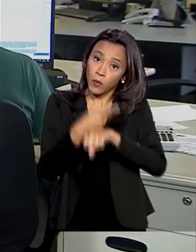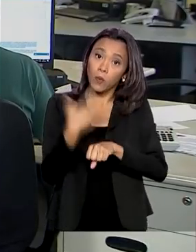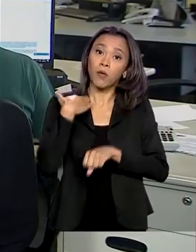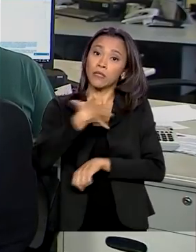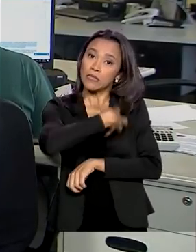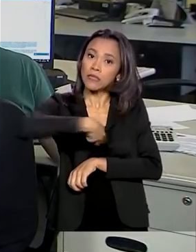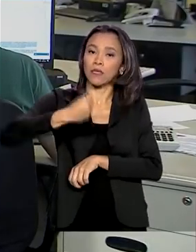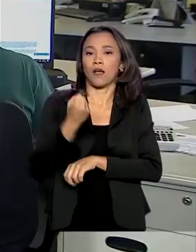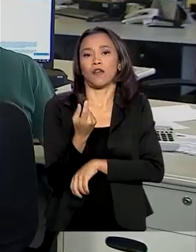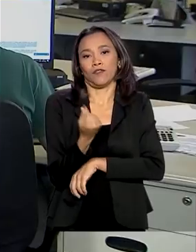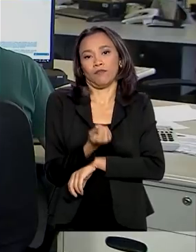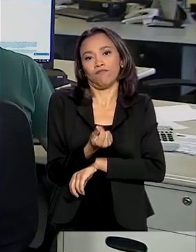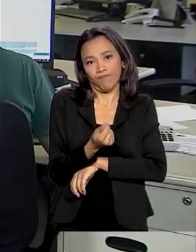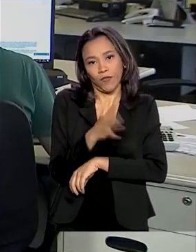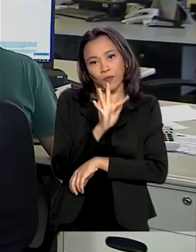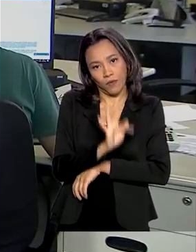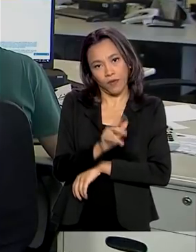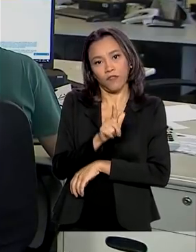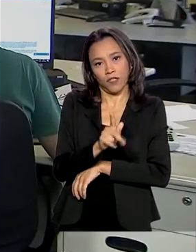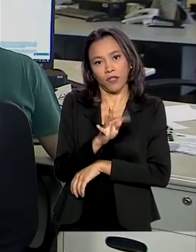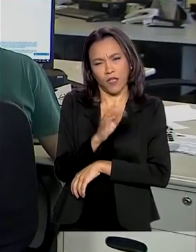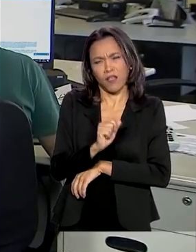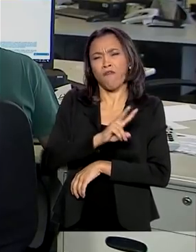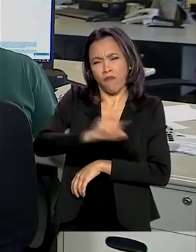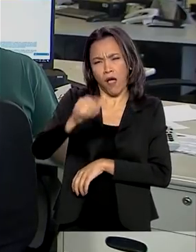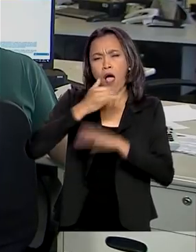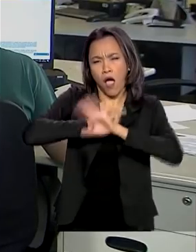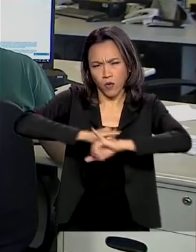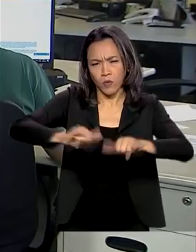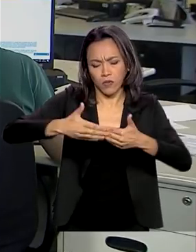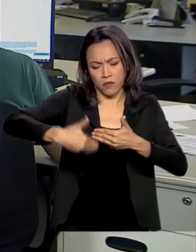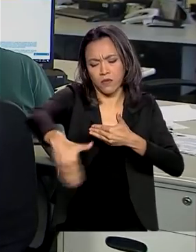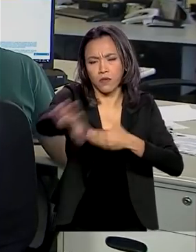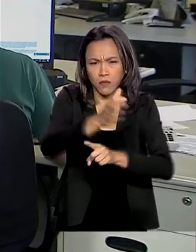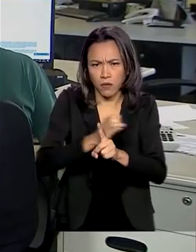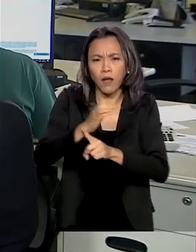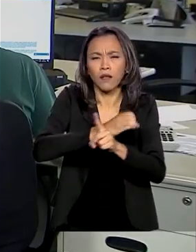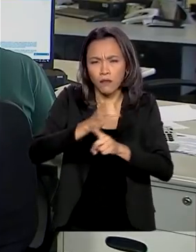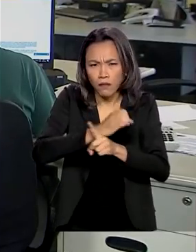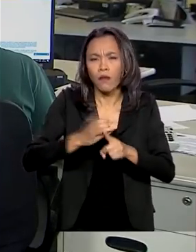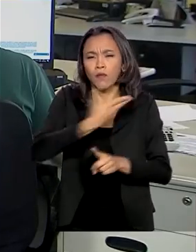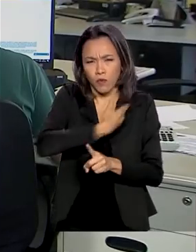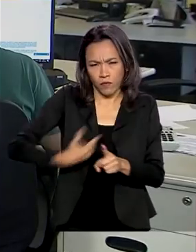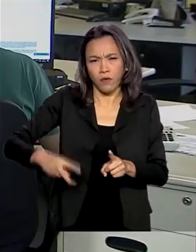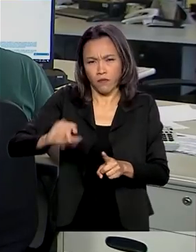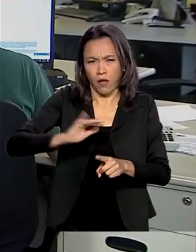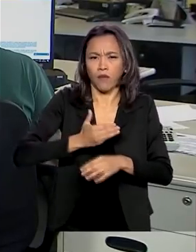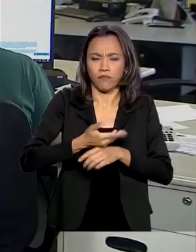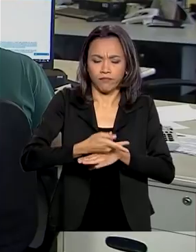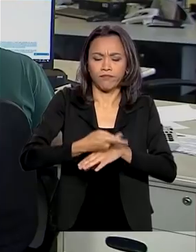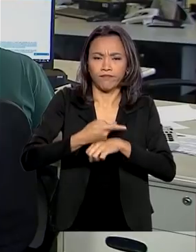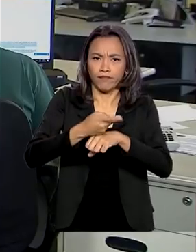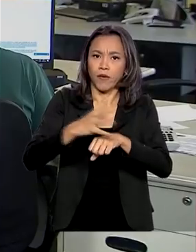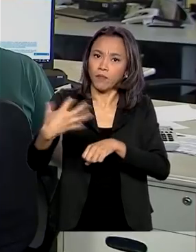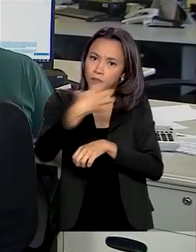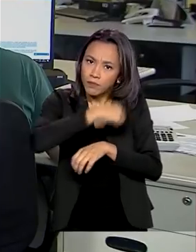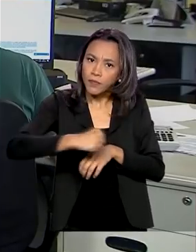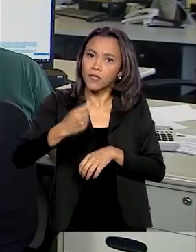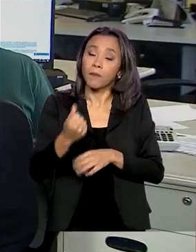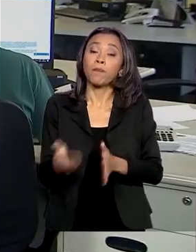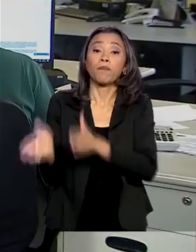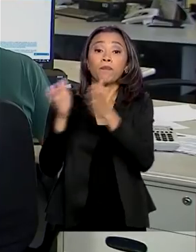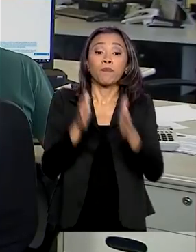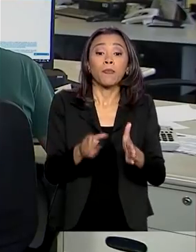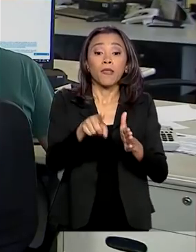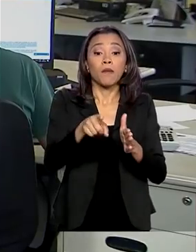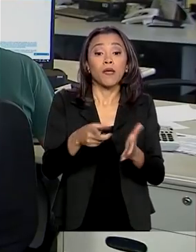FGTS. O calendário deve ser anunciado nos próximos dias pelo governo. As outras medidas são a suspensão da cobrança de empréstimos